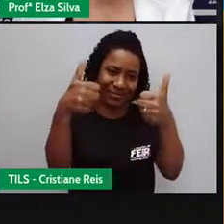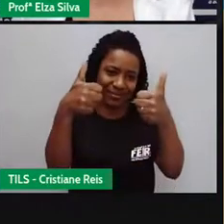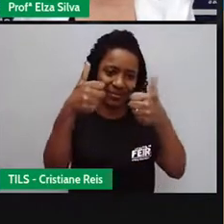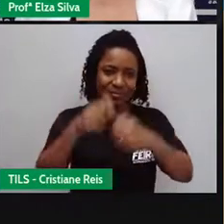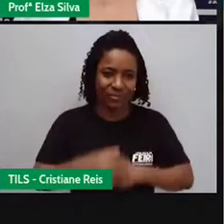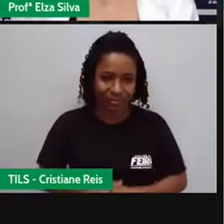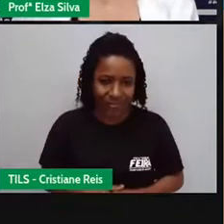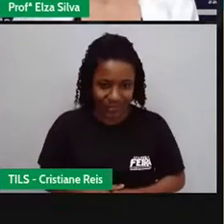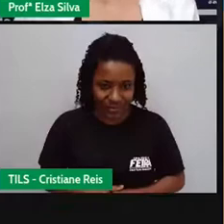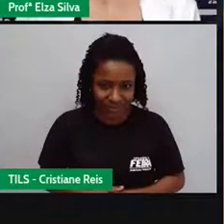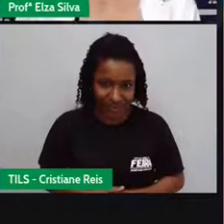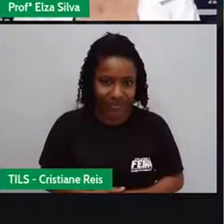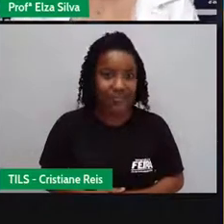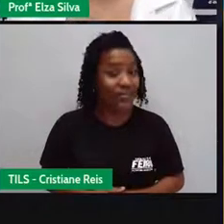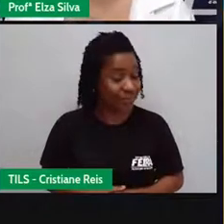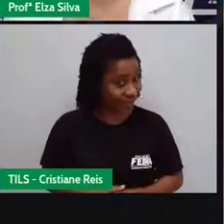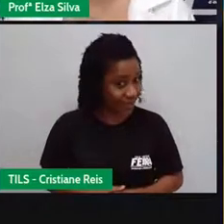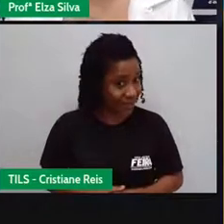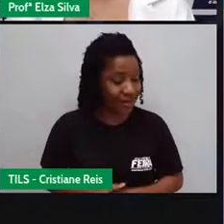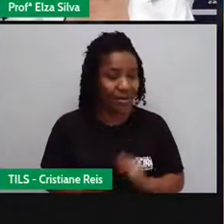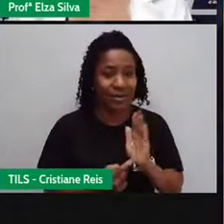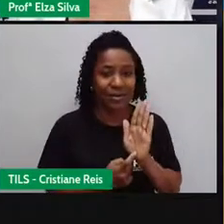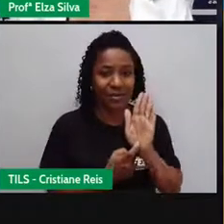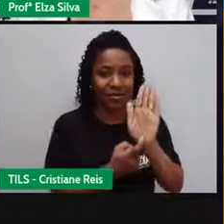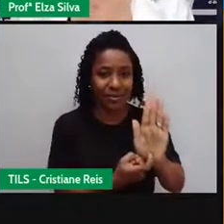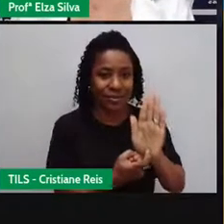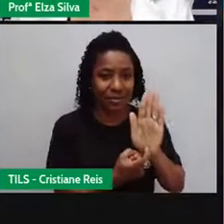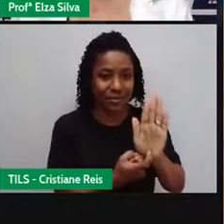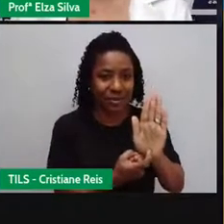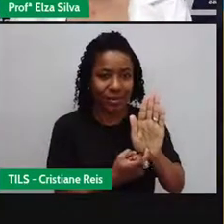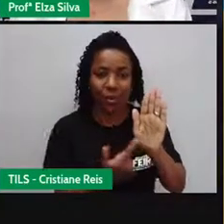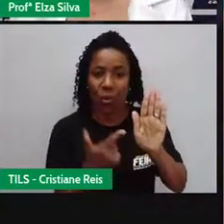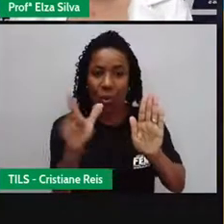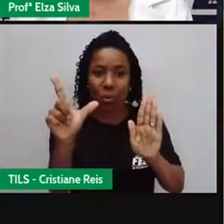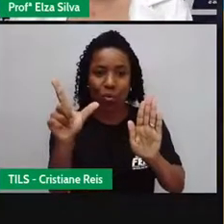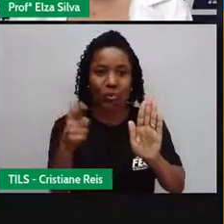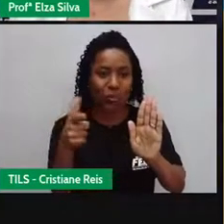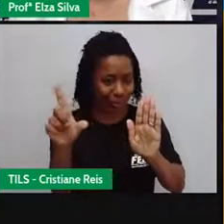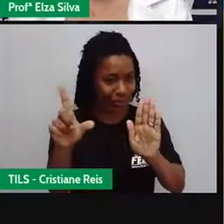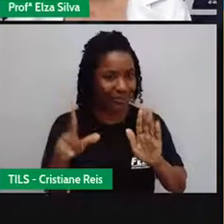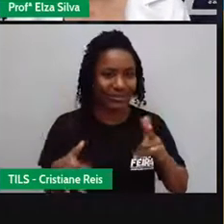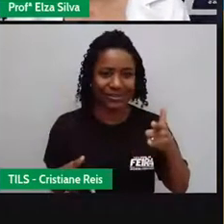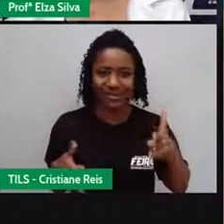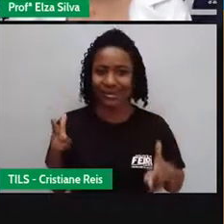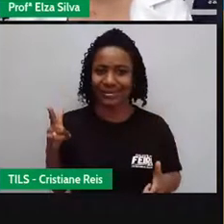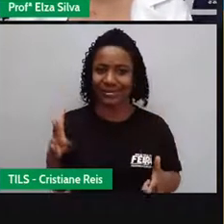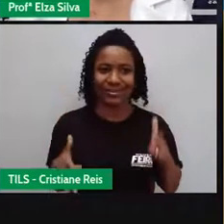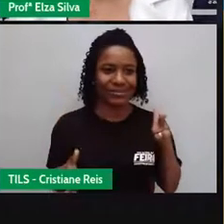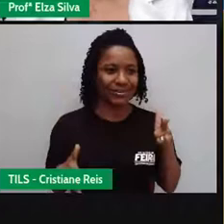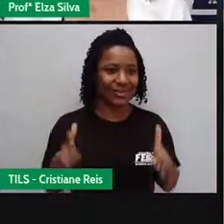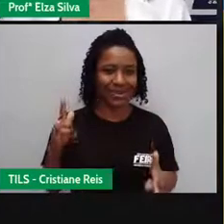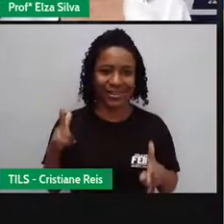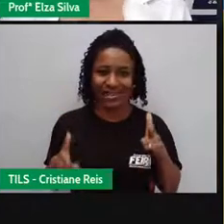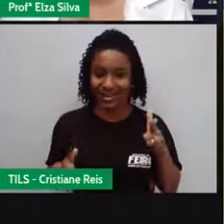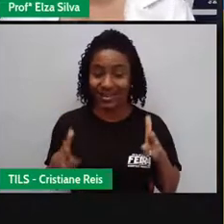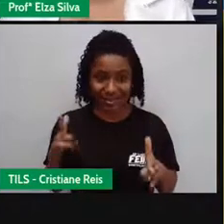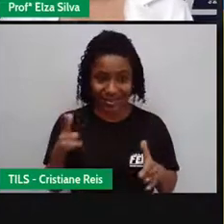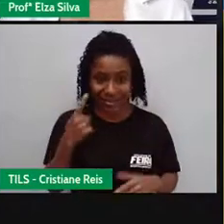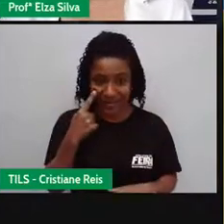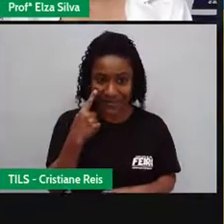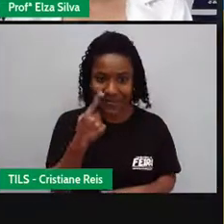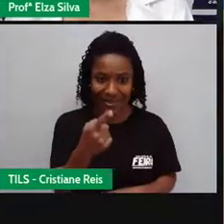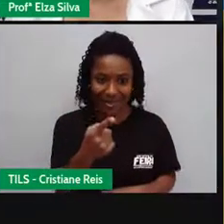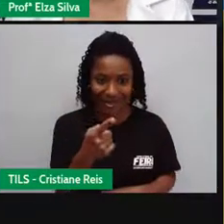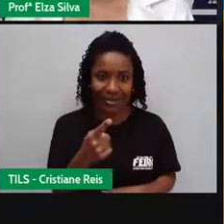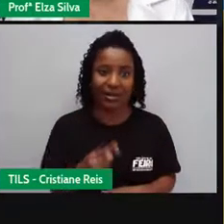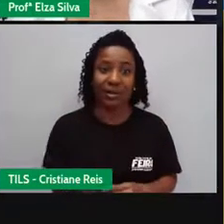Agora, eu queria apresentar Para vocês Outro mascote Ao lado Do